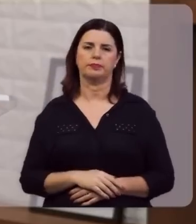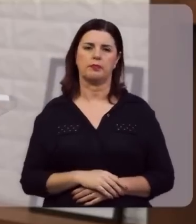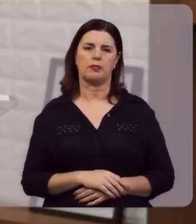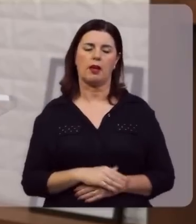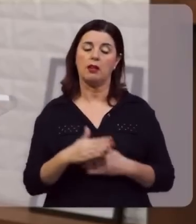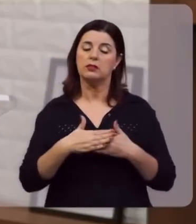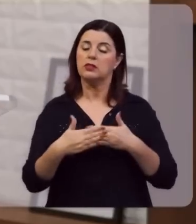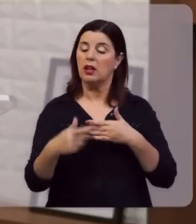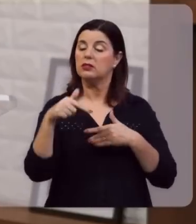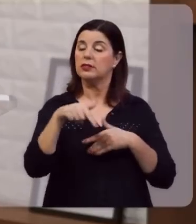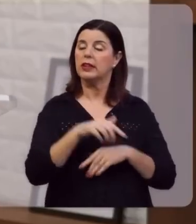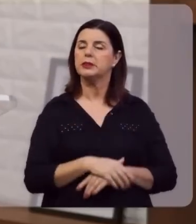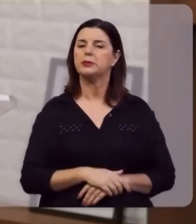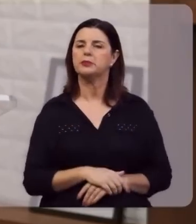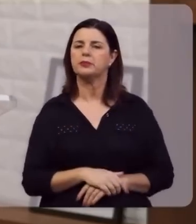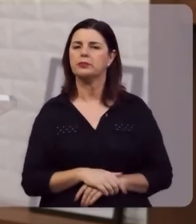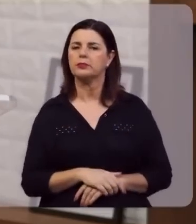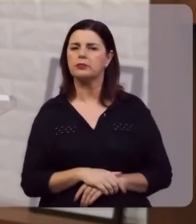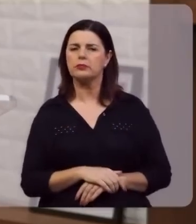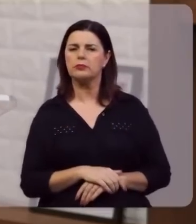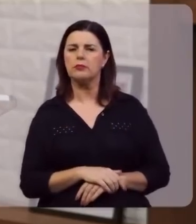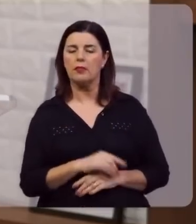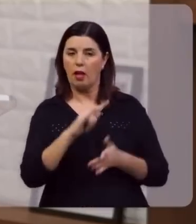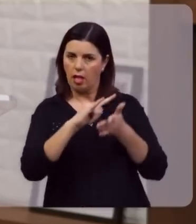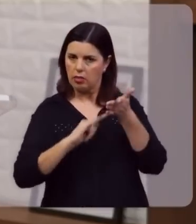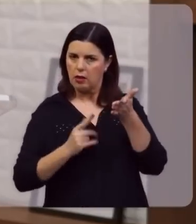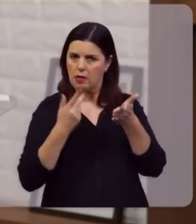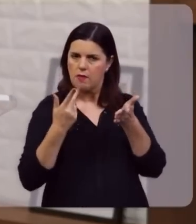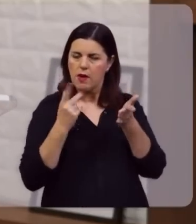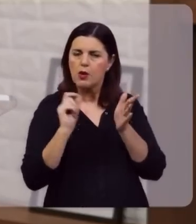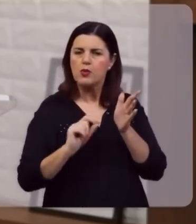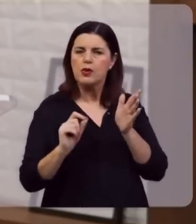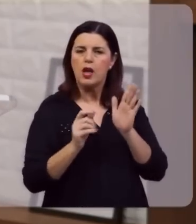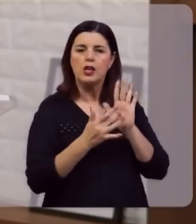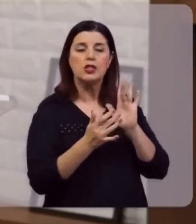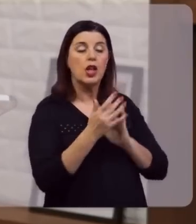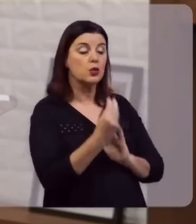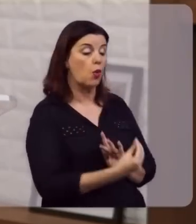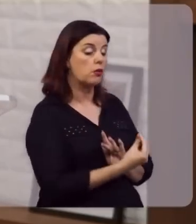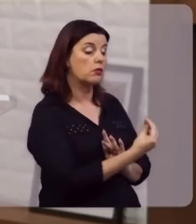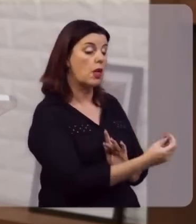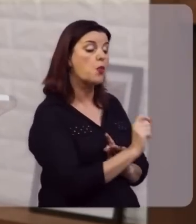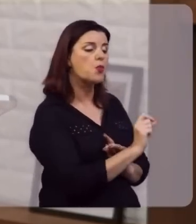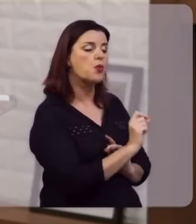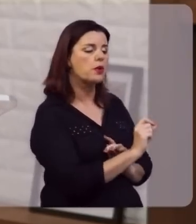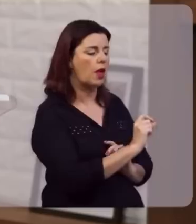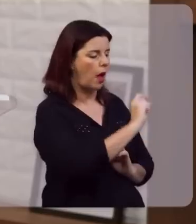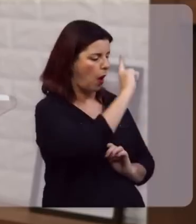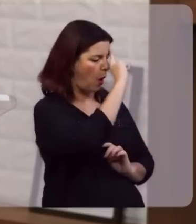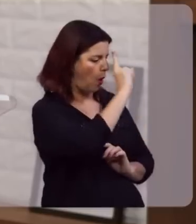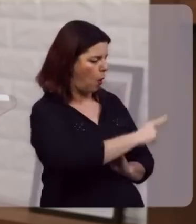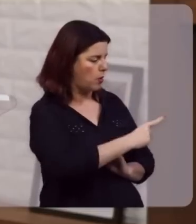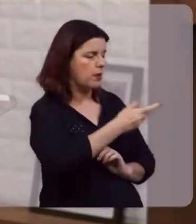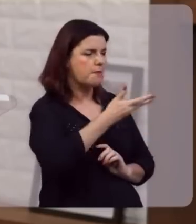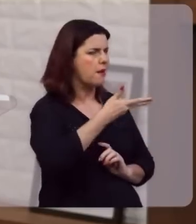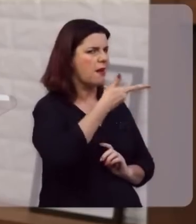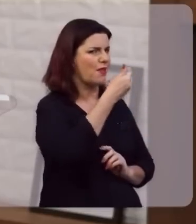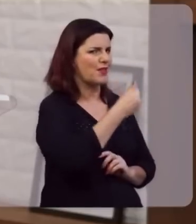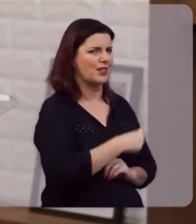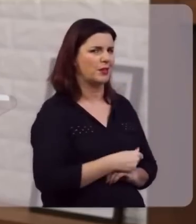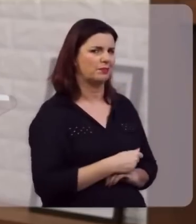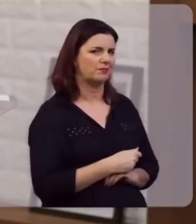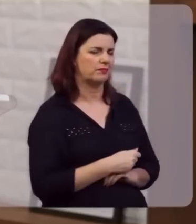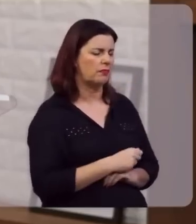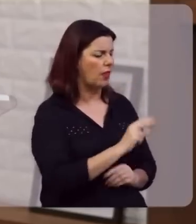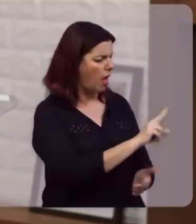diante desse fato, diz o texto que Jesus dá para este homem, uma ordem maravilhosa,